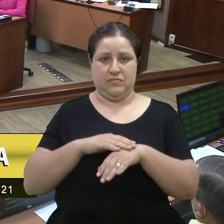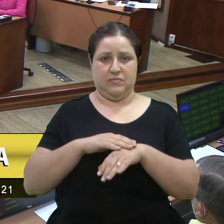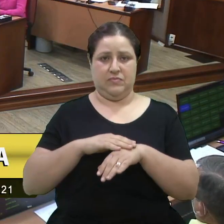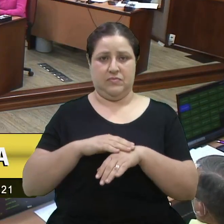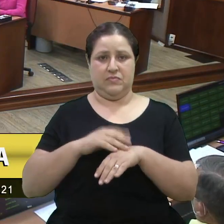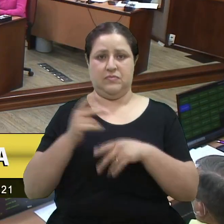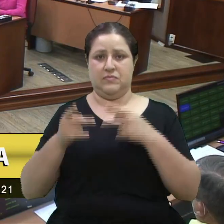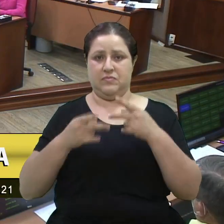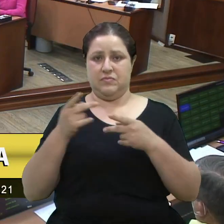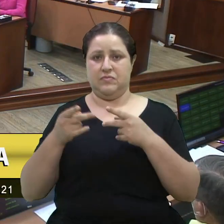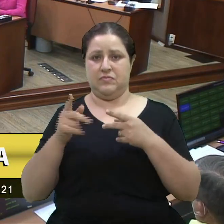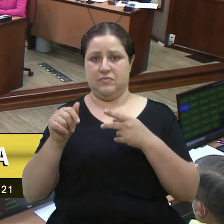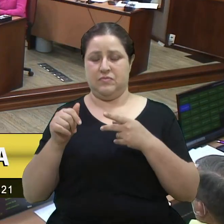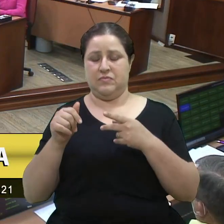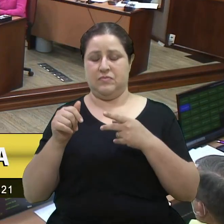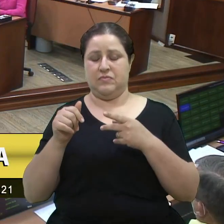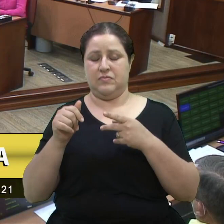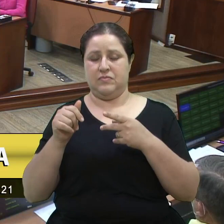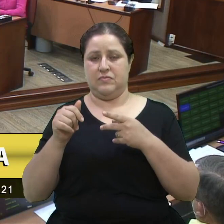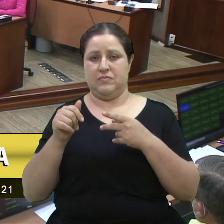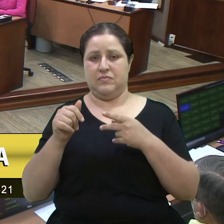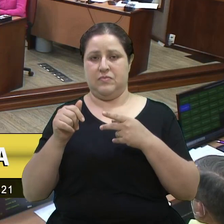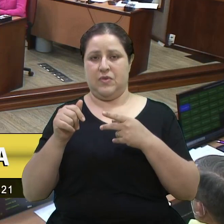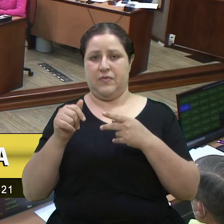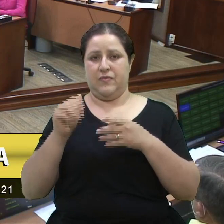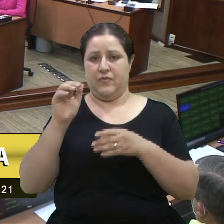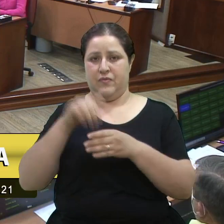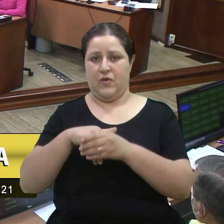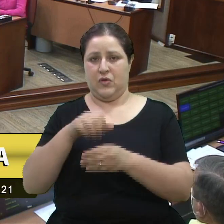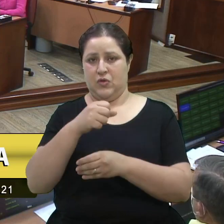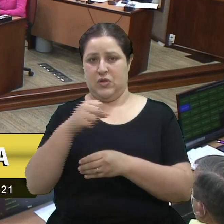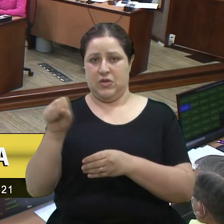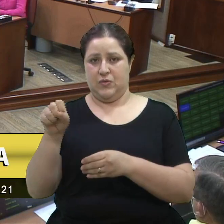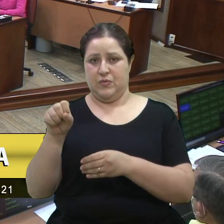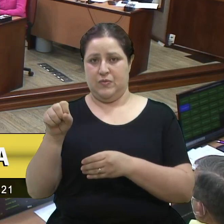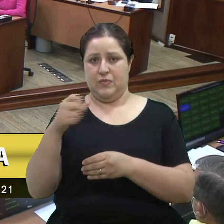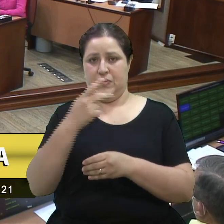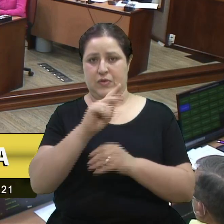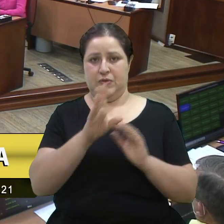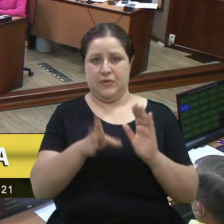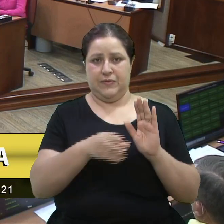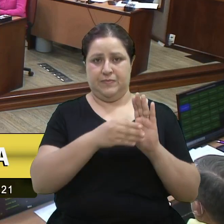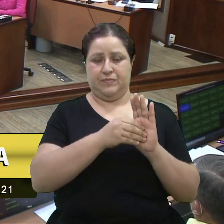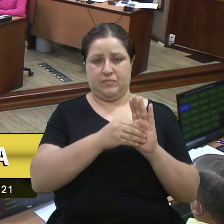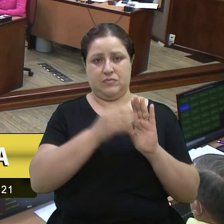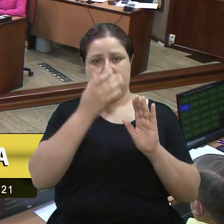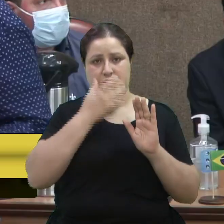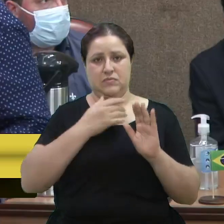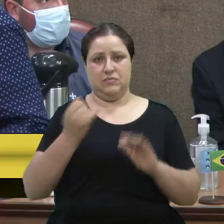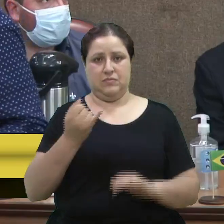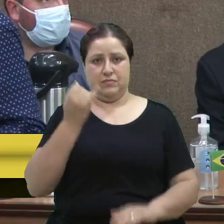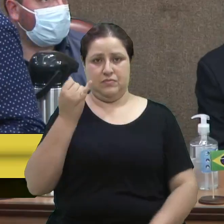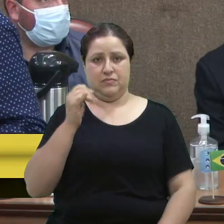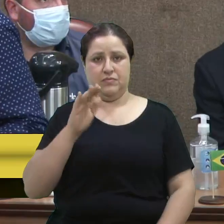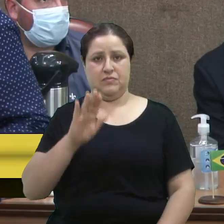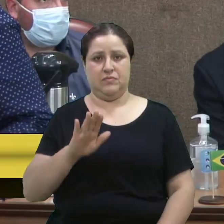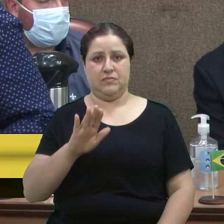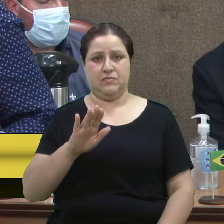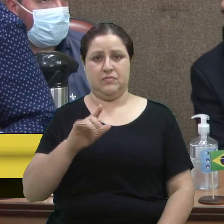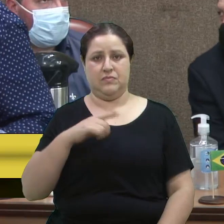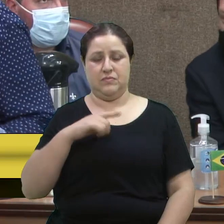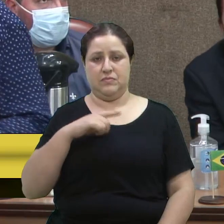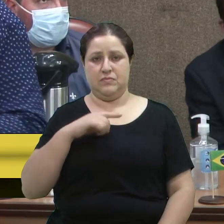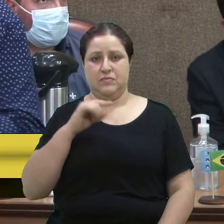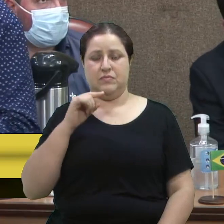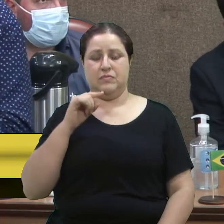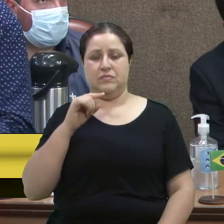declarar que votarei contrário à emenda, porque eu acho ela super importante, vereadora Denise, mas a emenda